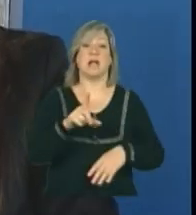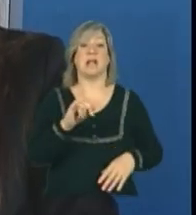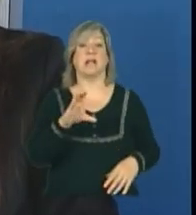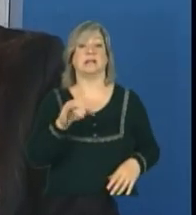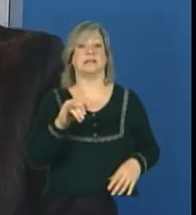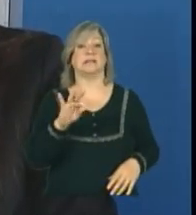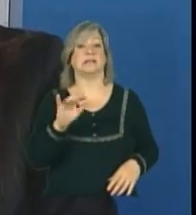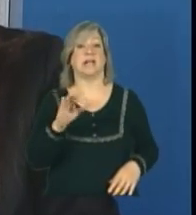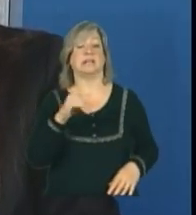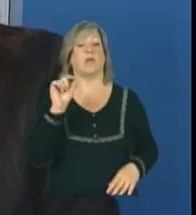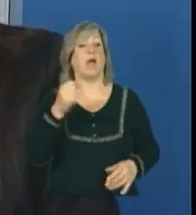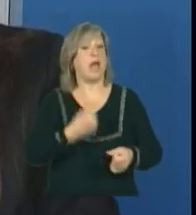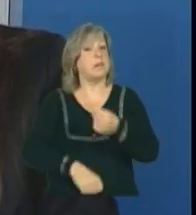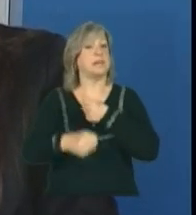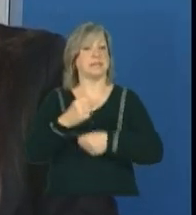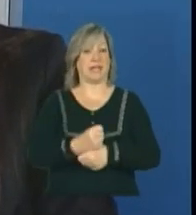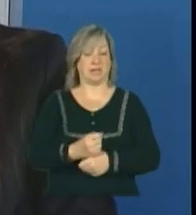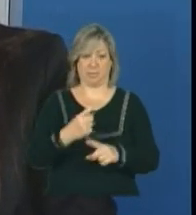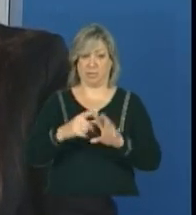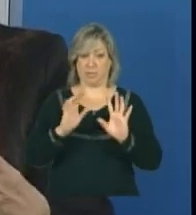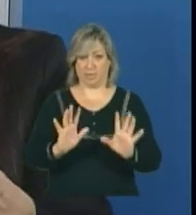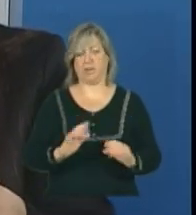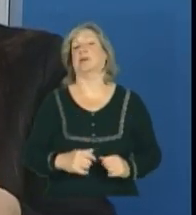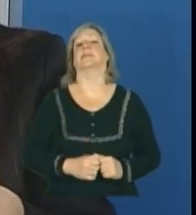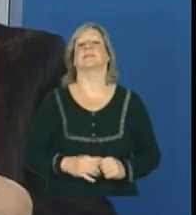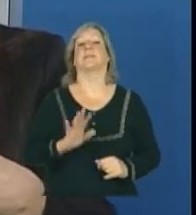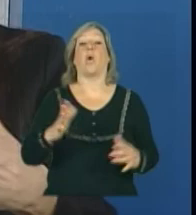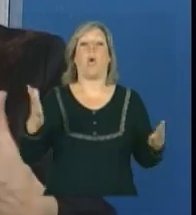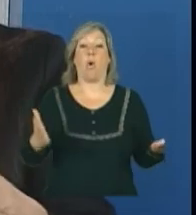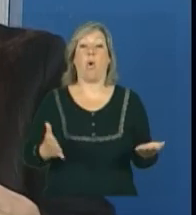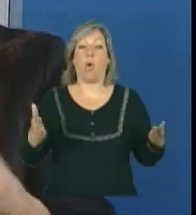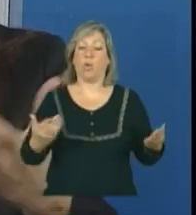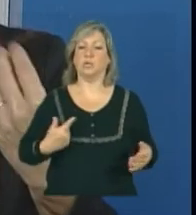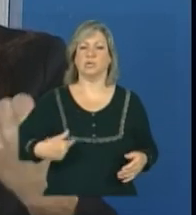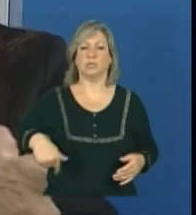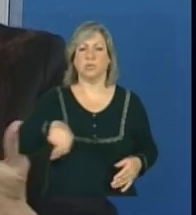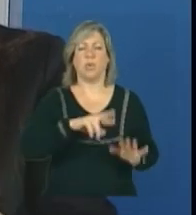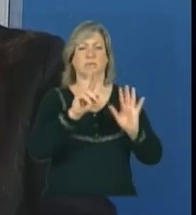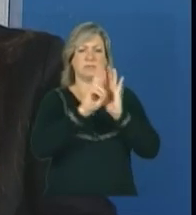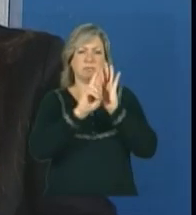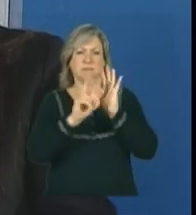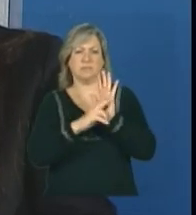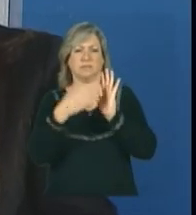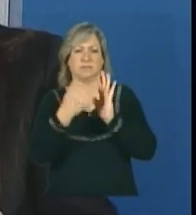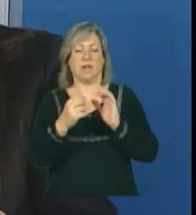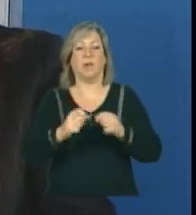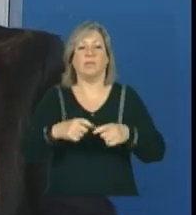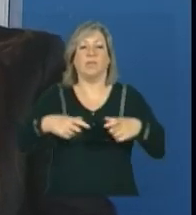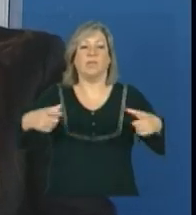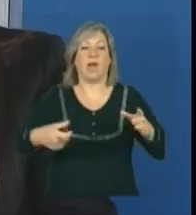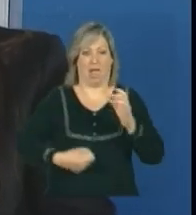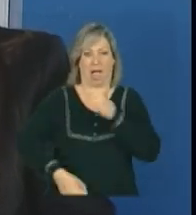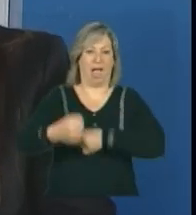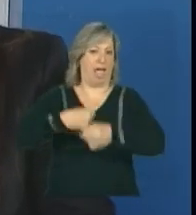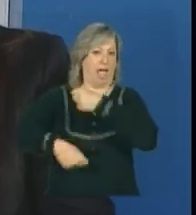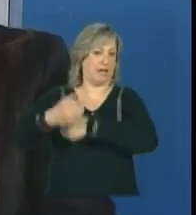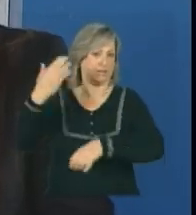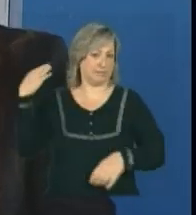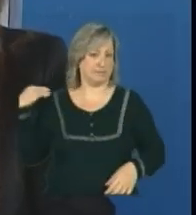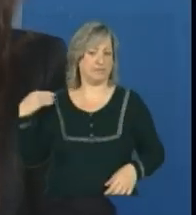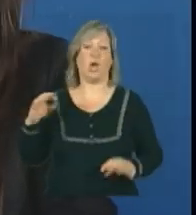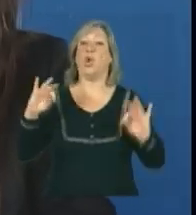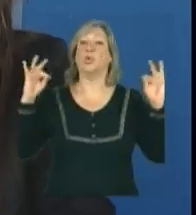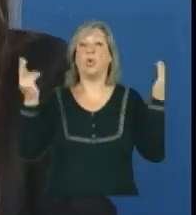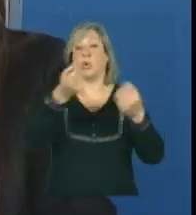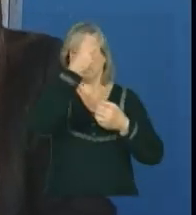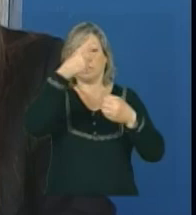Por quê? O que me estranha? Hoje, pelos nossos critérios de expansão dos anos anteriores, todos os municípios deveriam ter